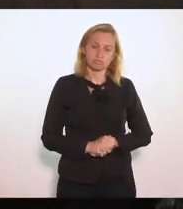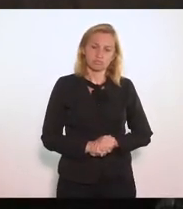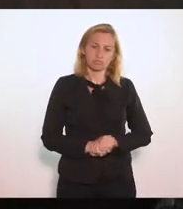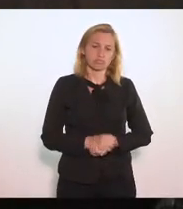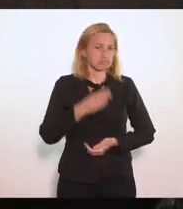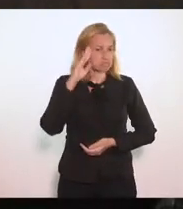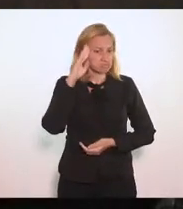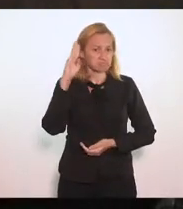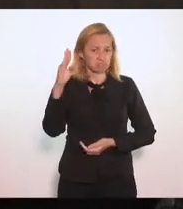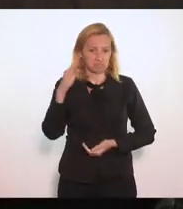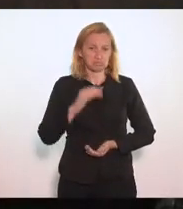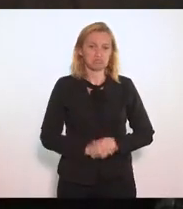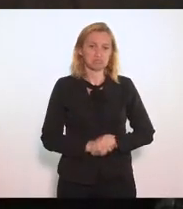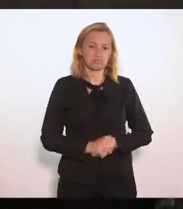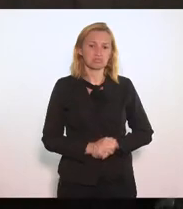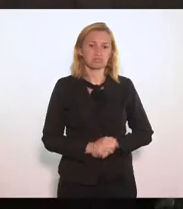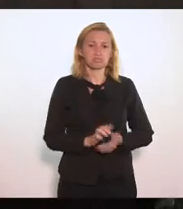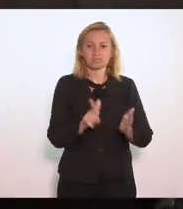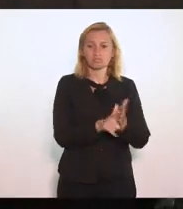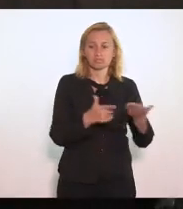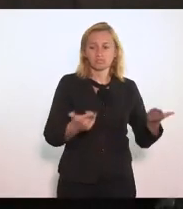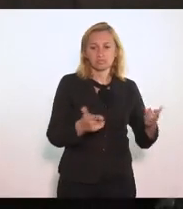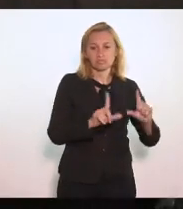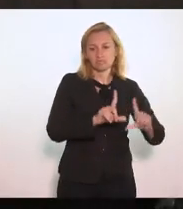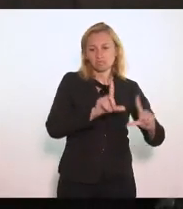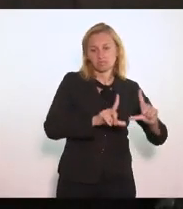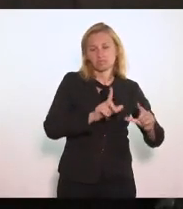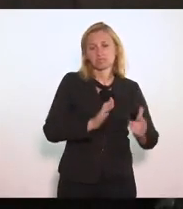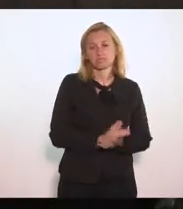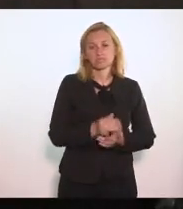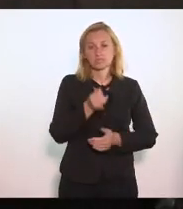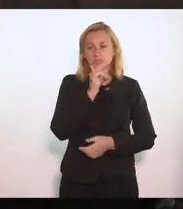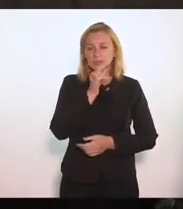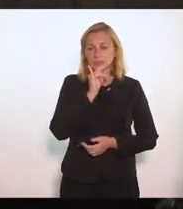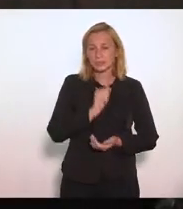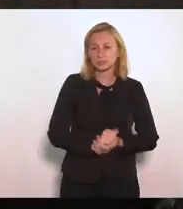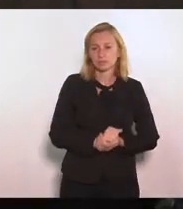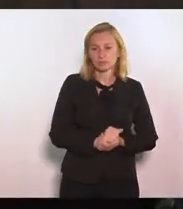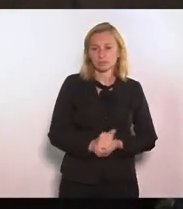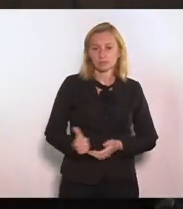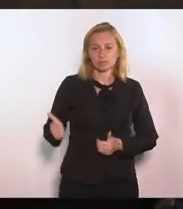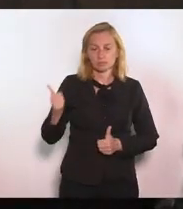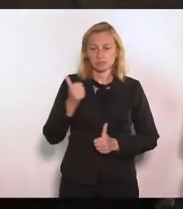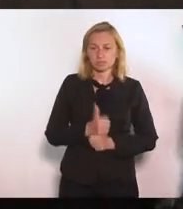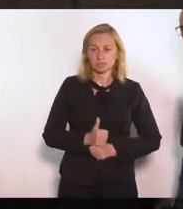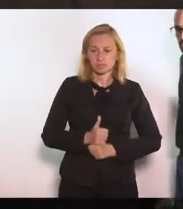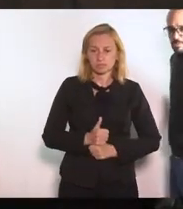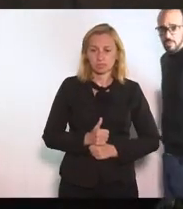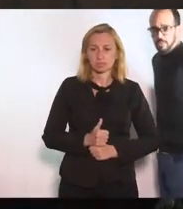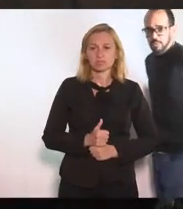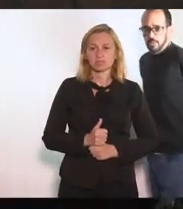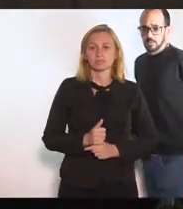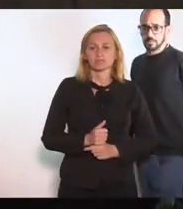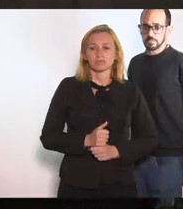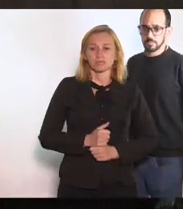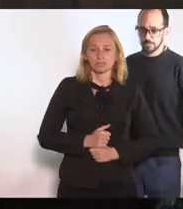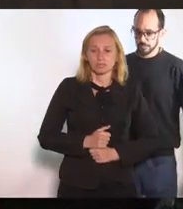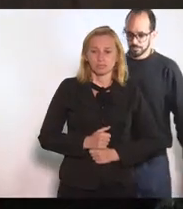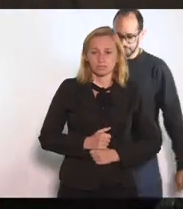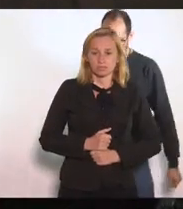principais Jornais televisivos Por exemplo Pelo menos uma vez Por semana Retratam situações